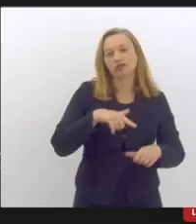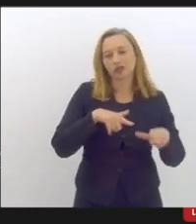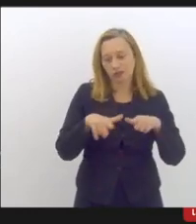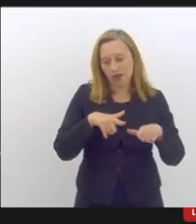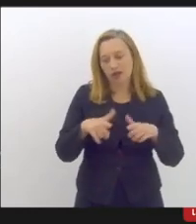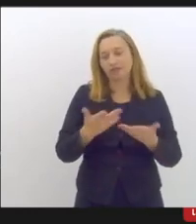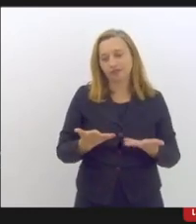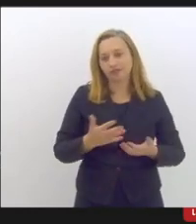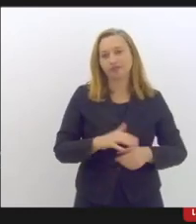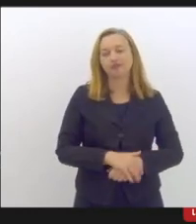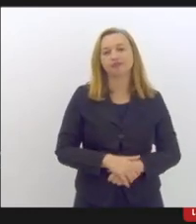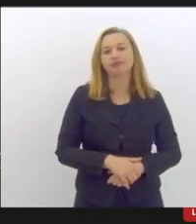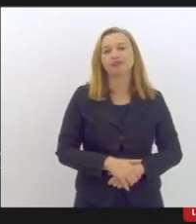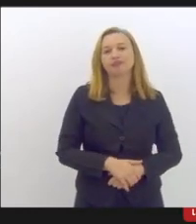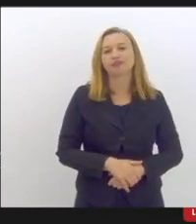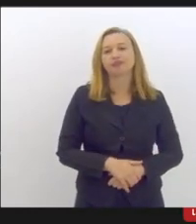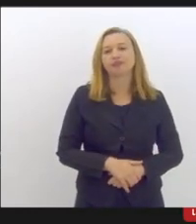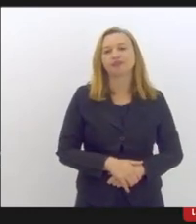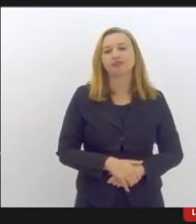efetivo né